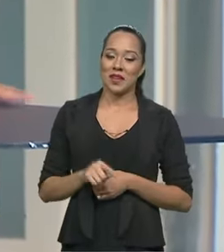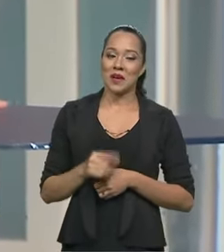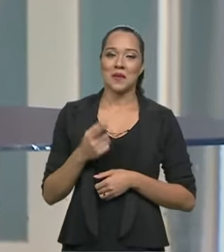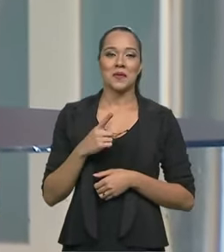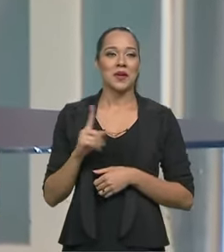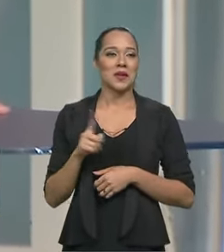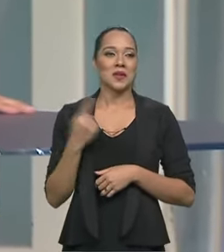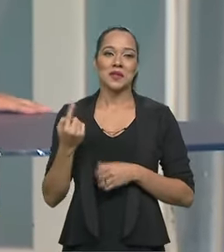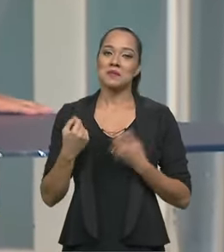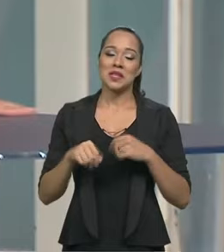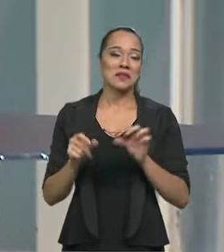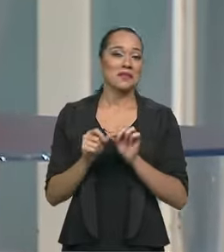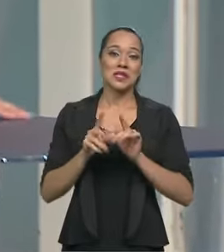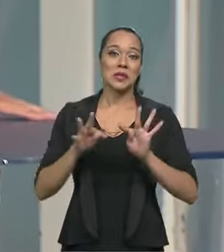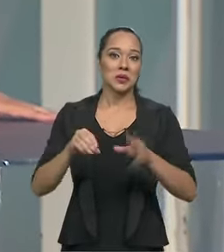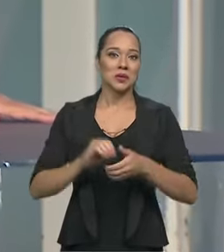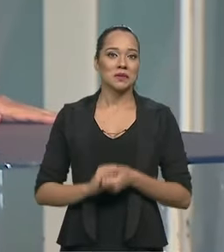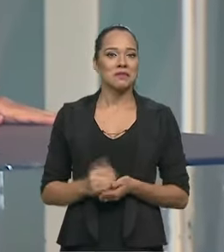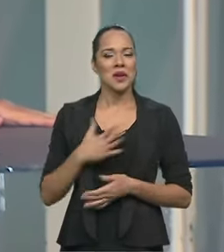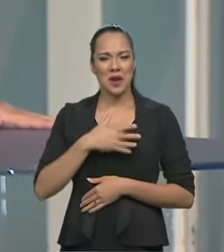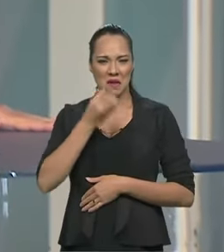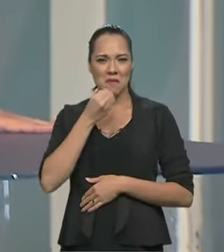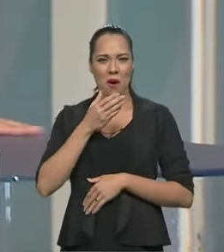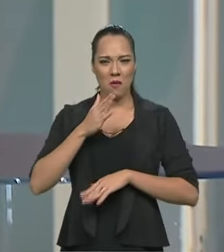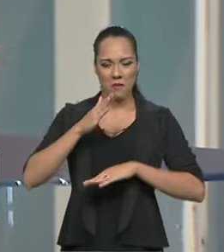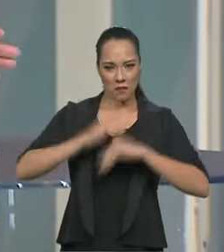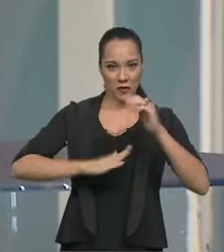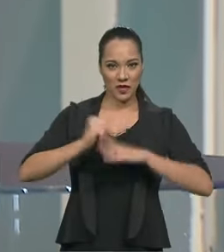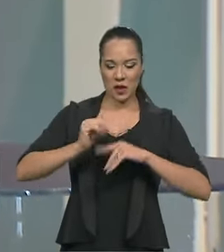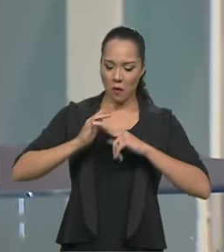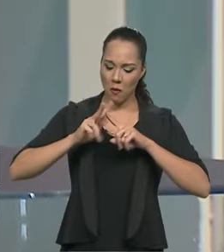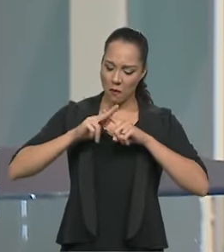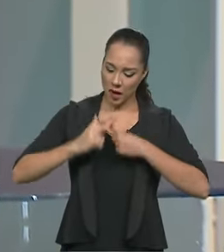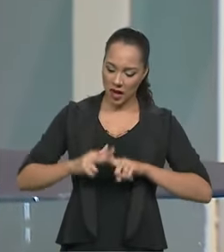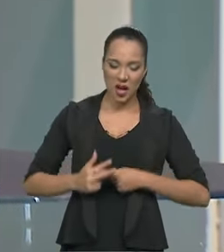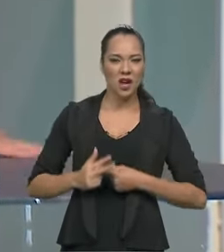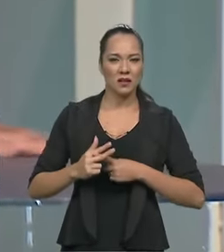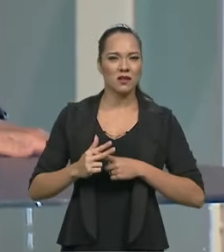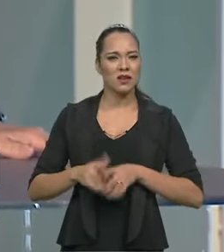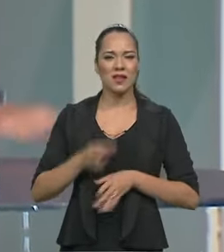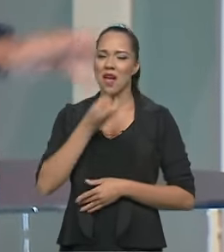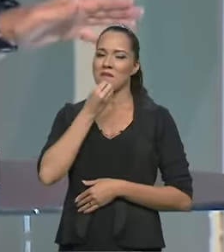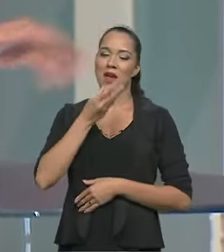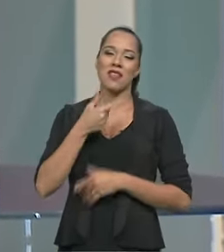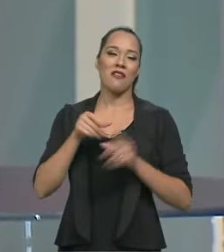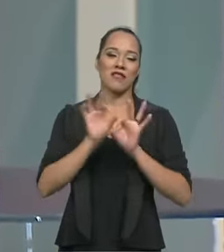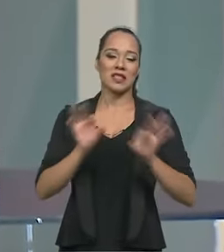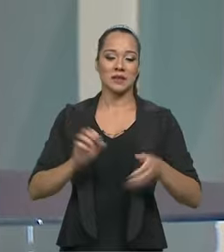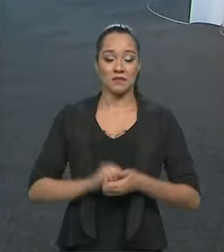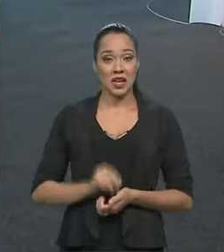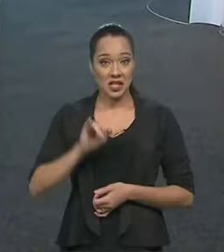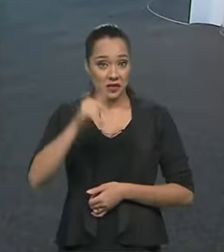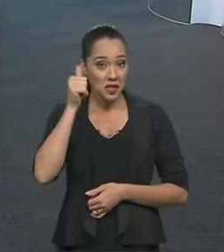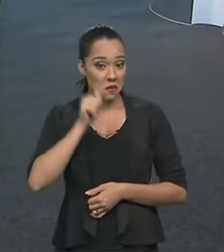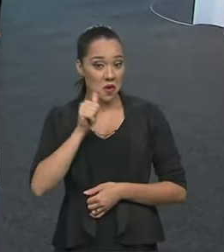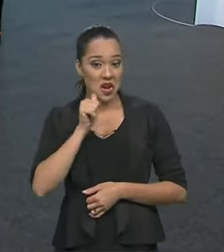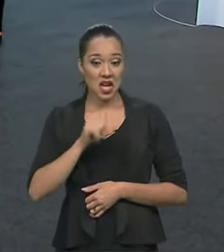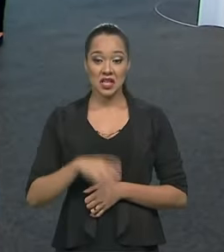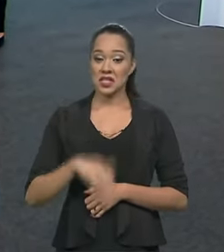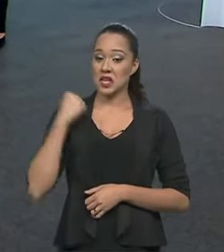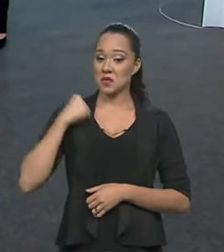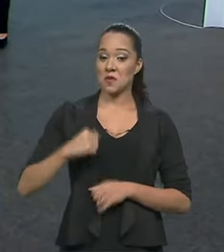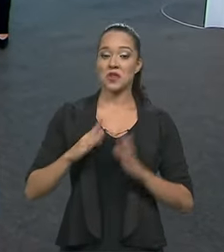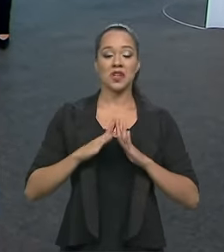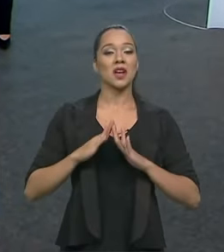automobilismo que a tinha que fazer tudo e eu era um bom mecânico e me dava bem fazendo essas coisas, minha mãe. Se você é mulher, você sai de bolsa de